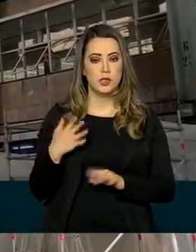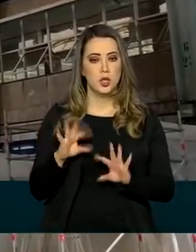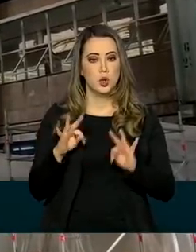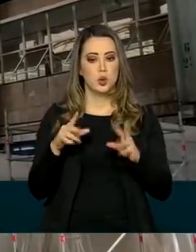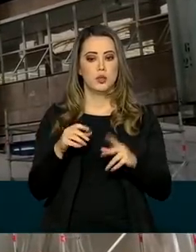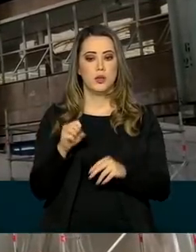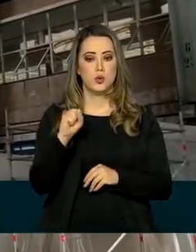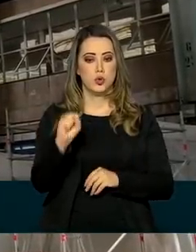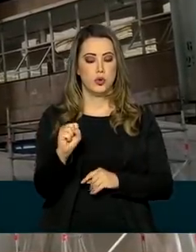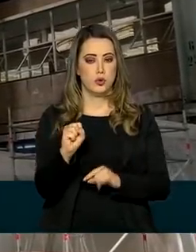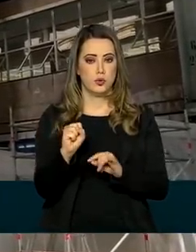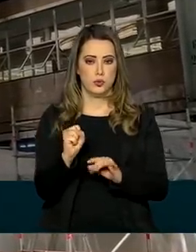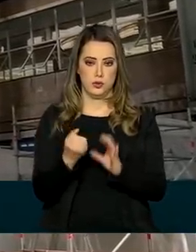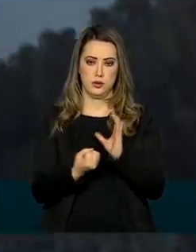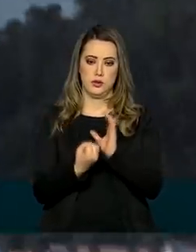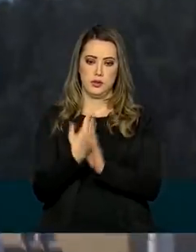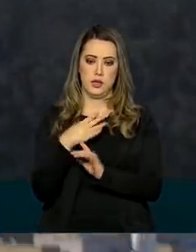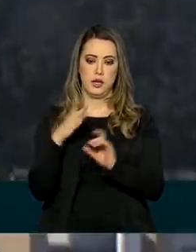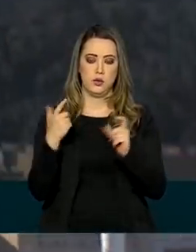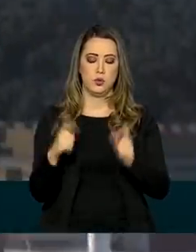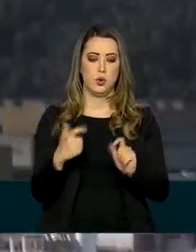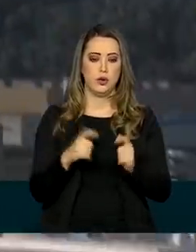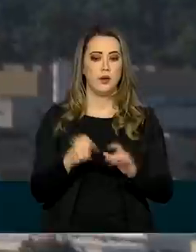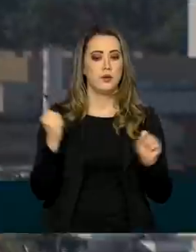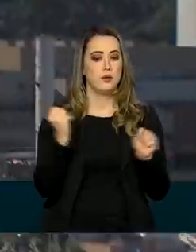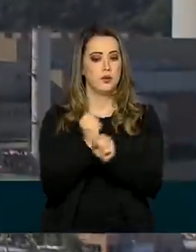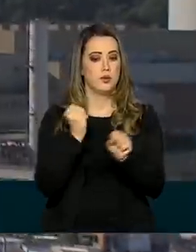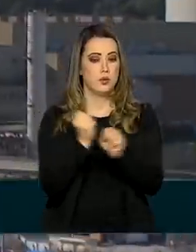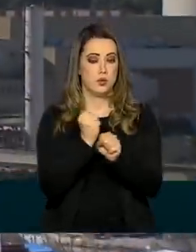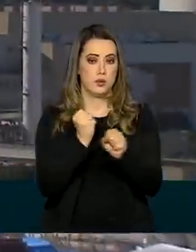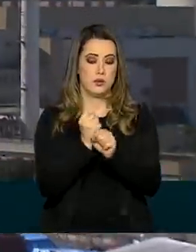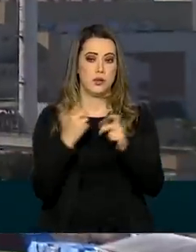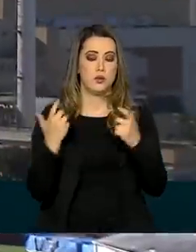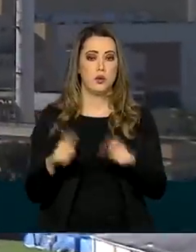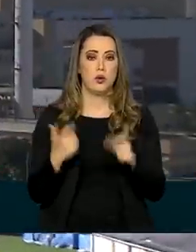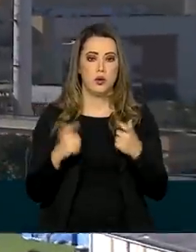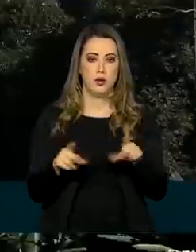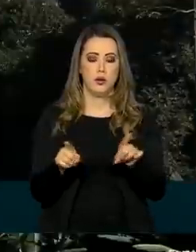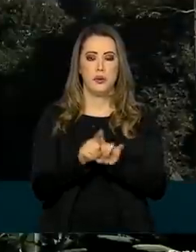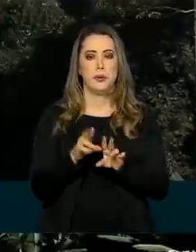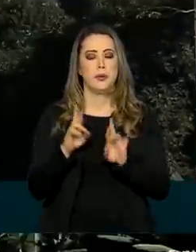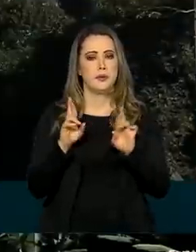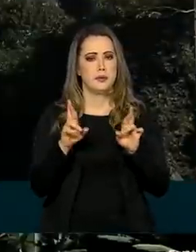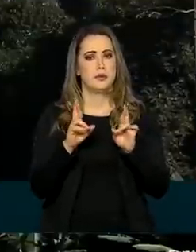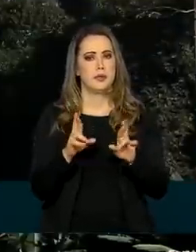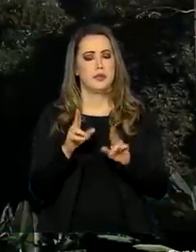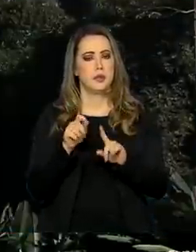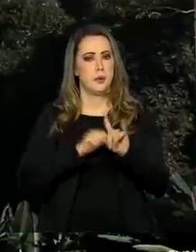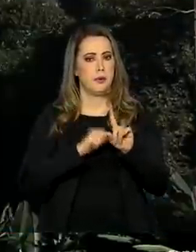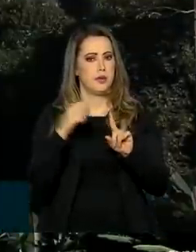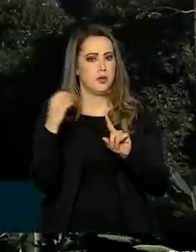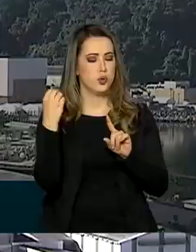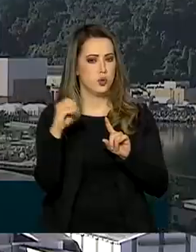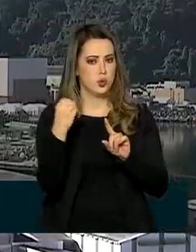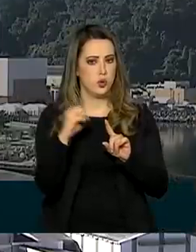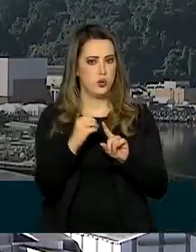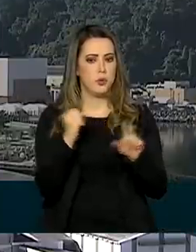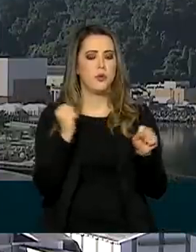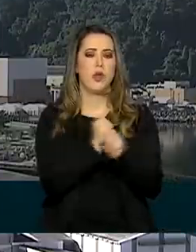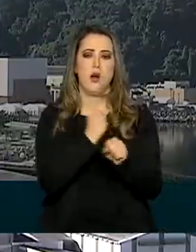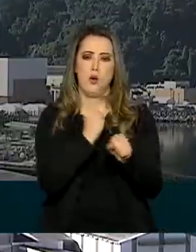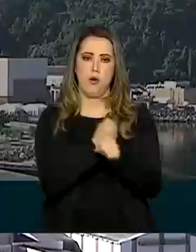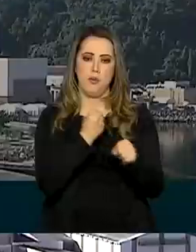oito, que vão ser instalados na usina. A construção de Angra 3 está prevista para ser retomada em outubro, e a obra deve ser